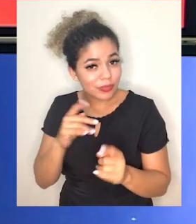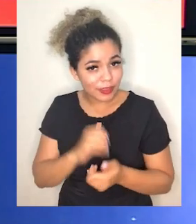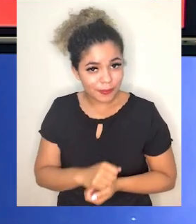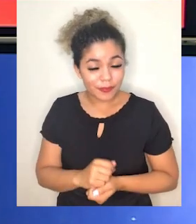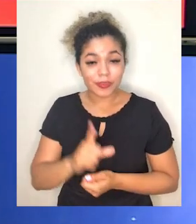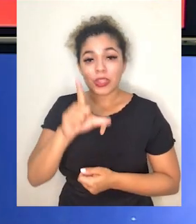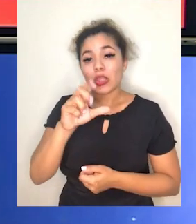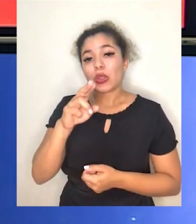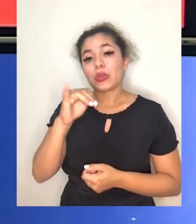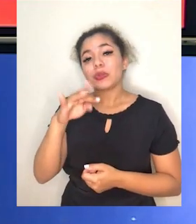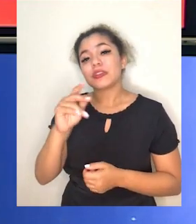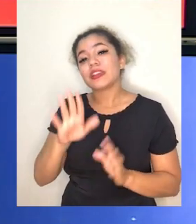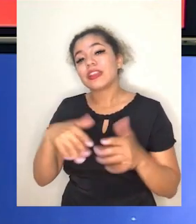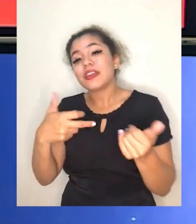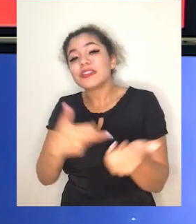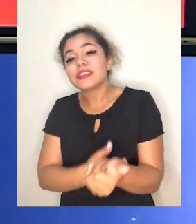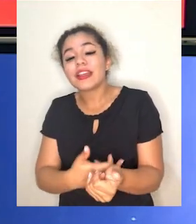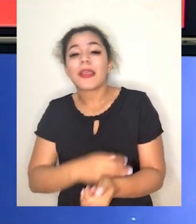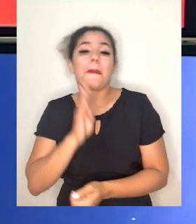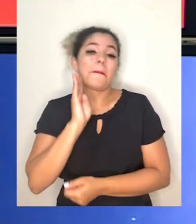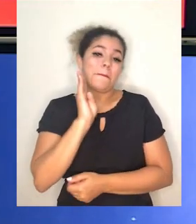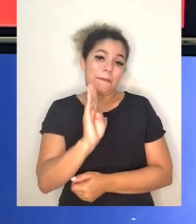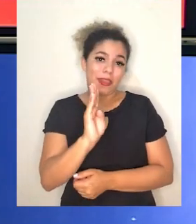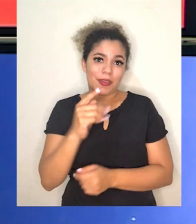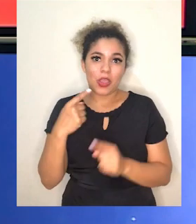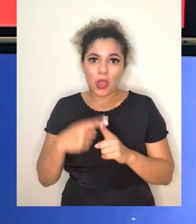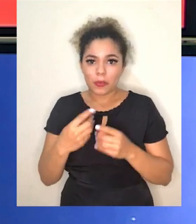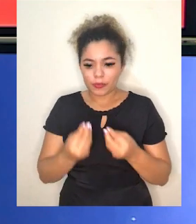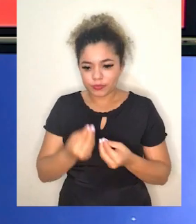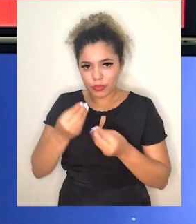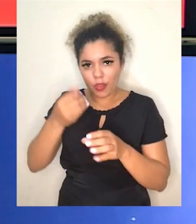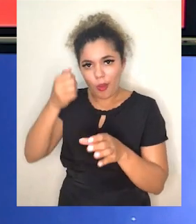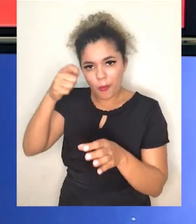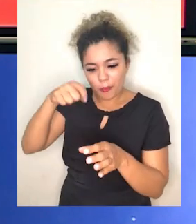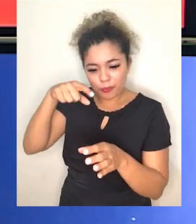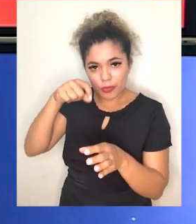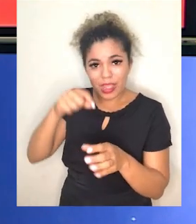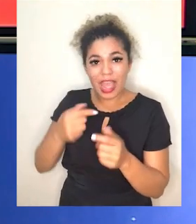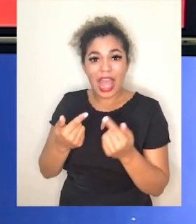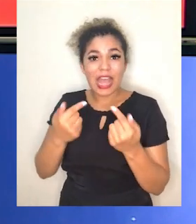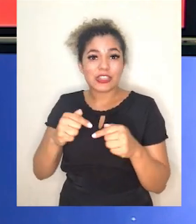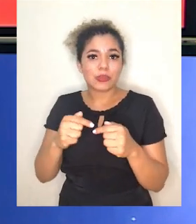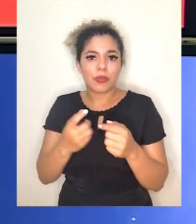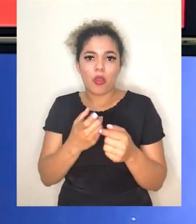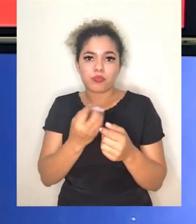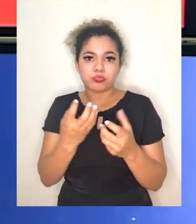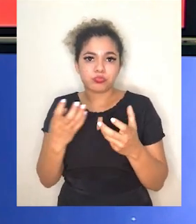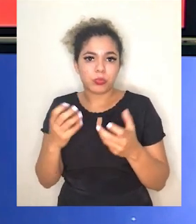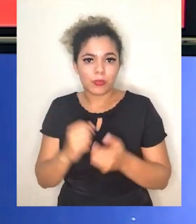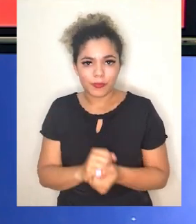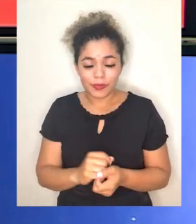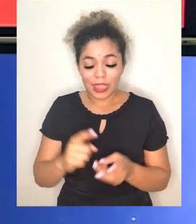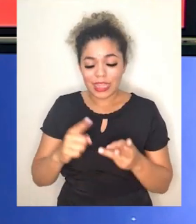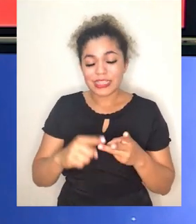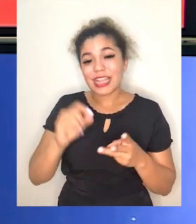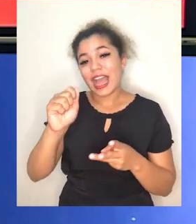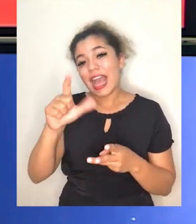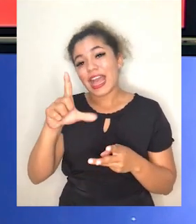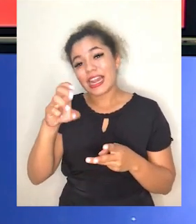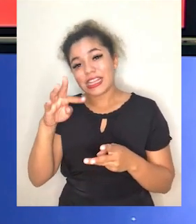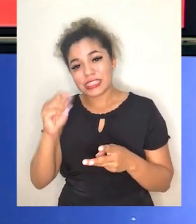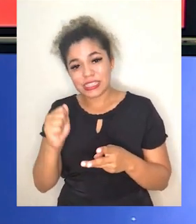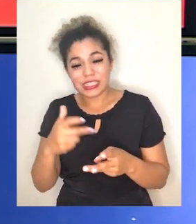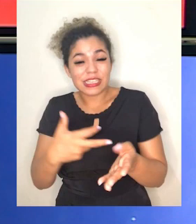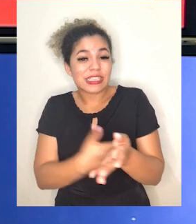A Luciane é do tipo sanguíneo B, porque quando colocou o soro com anticorpos anti-B, teve aglutinação. Já a Alessandra, ela